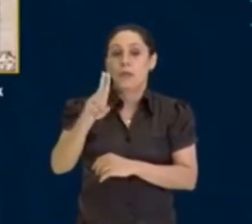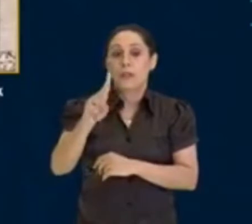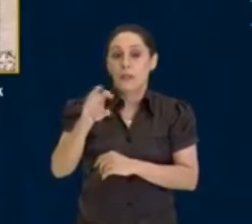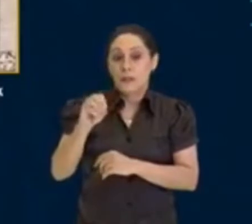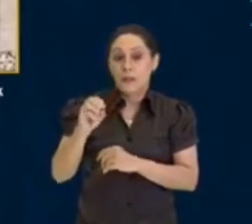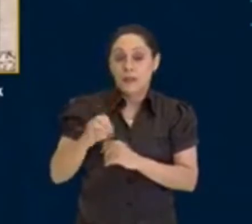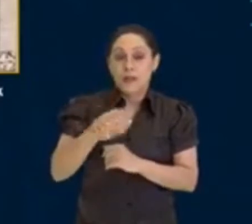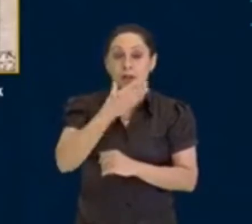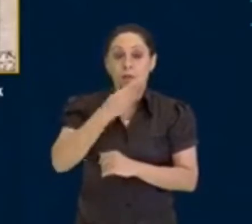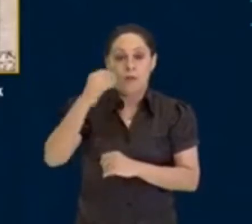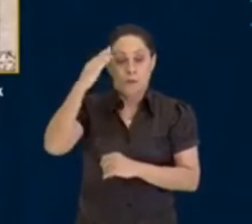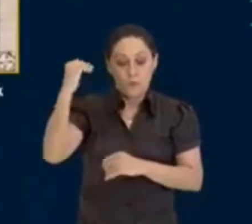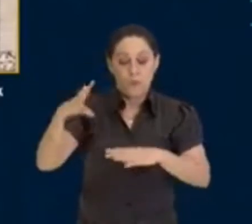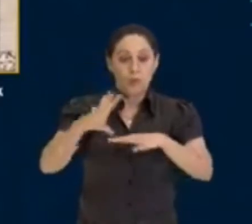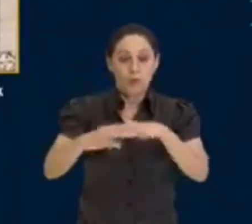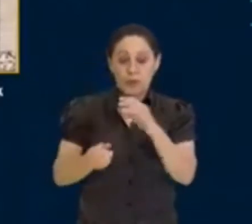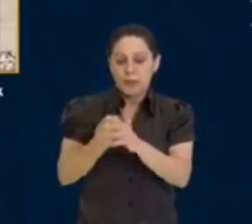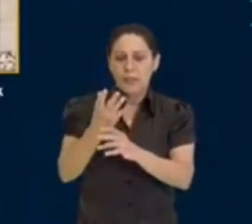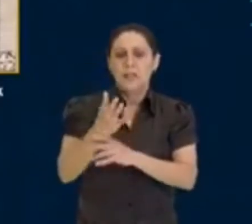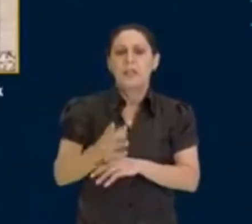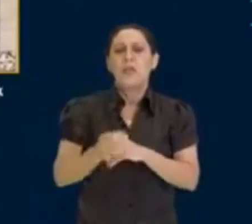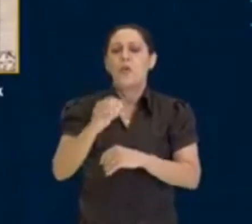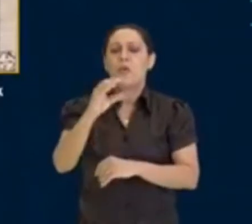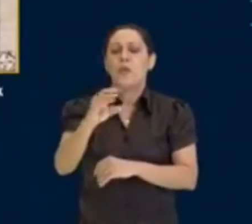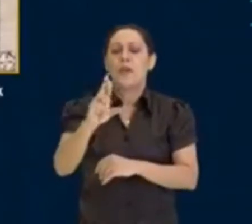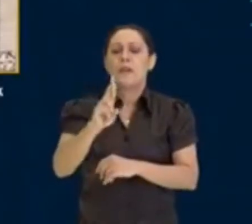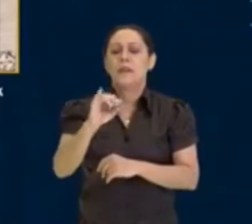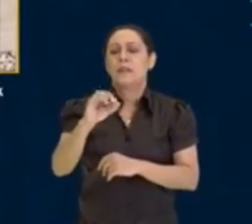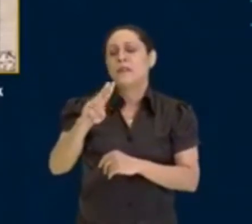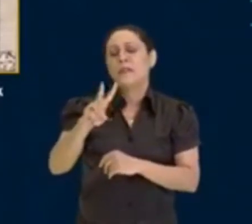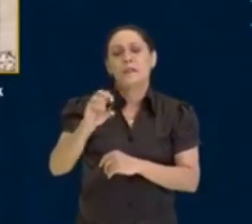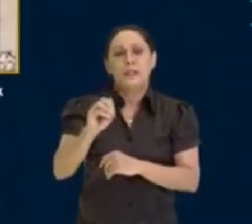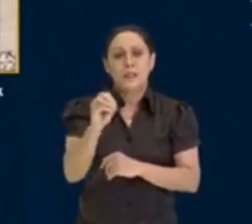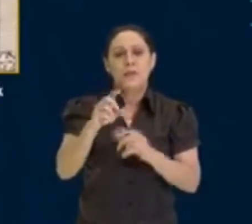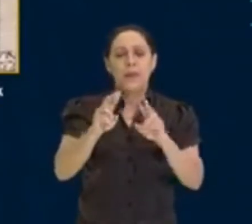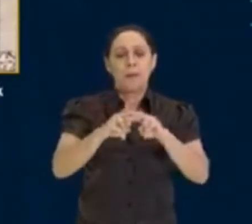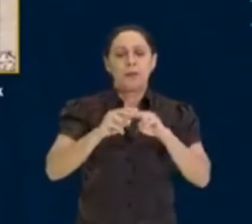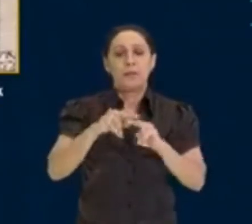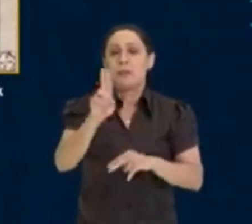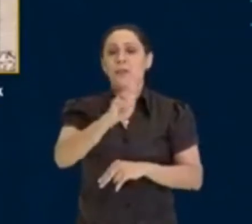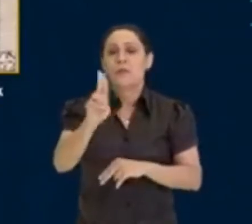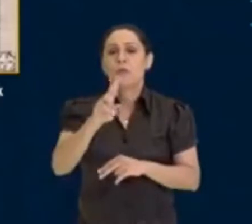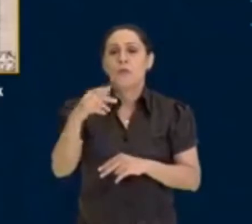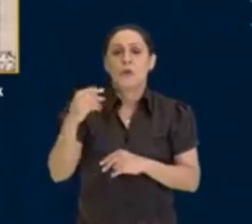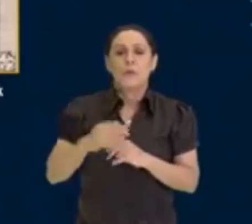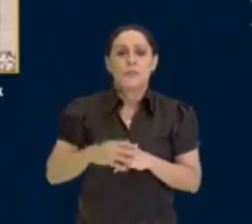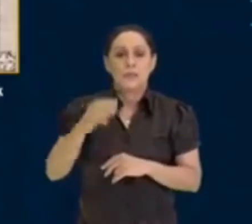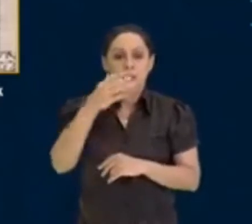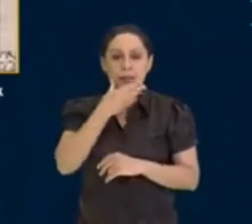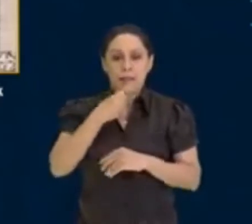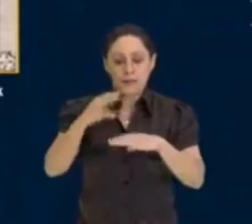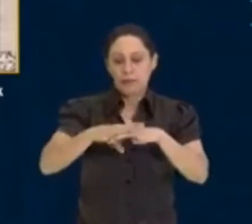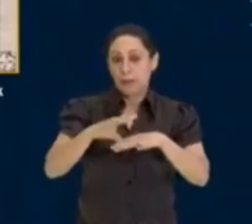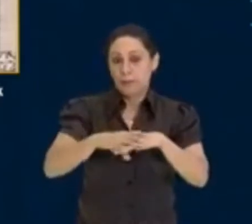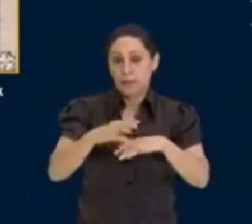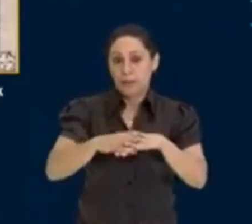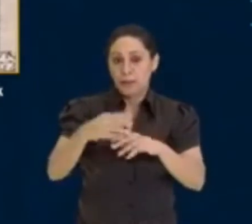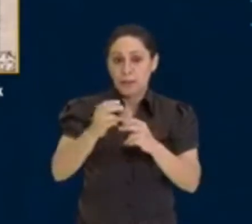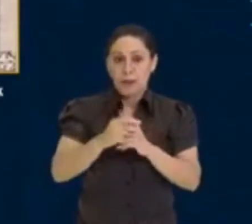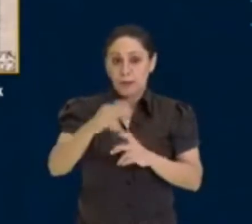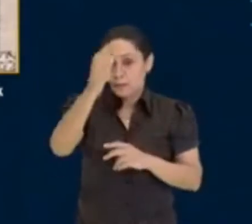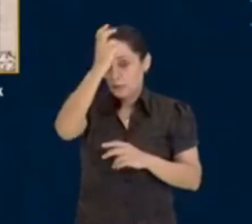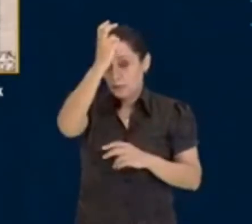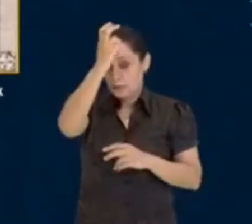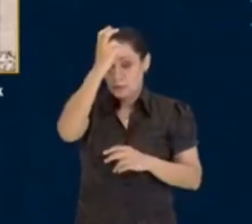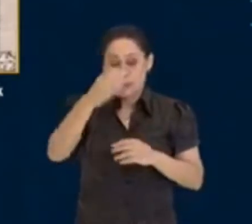foi o matemático que criou esse crivo, por isso que ele tem o nome dele aí. E ele foi um matemático grego que viveu